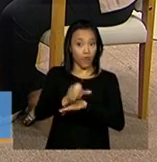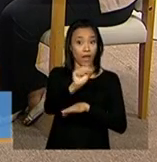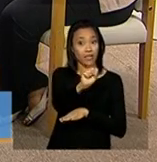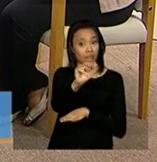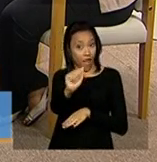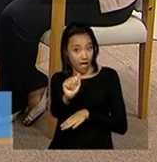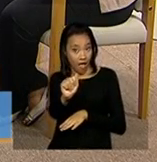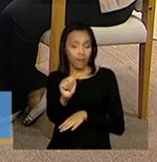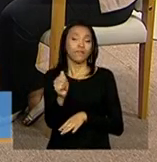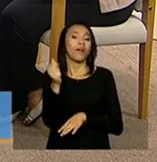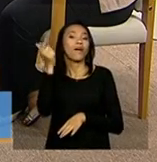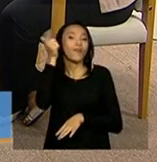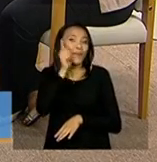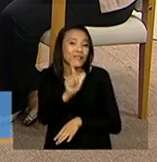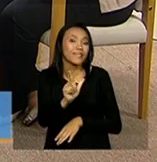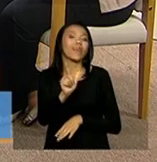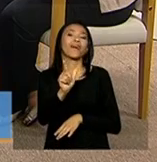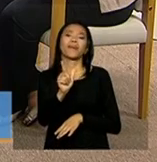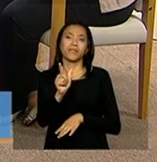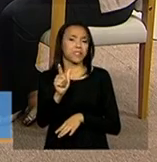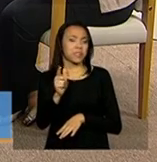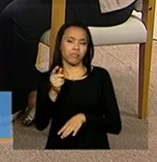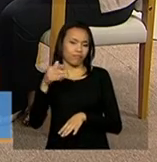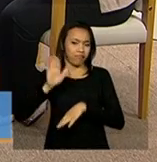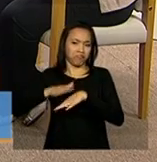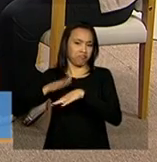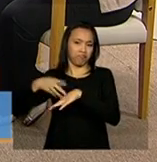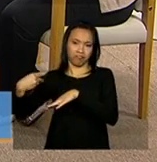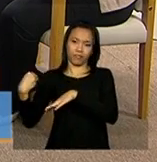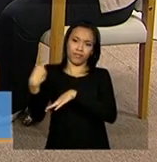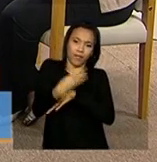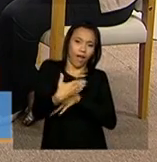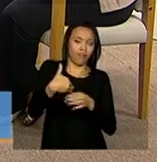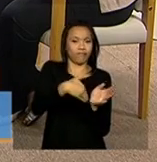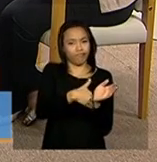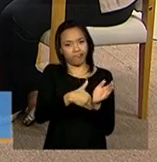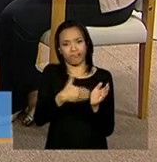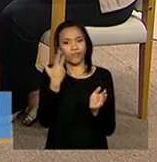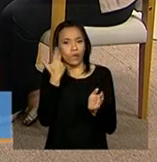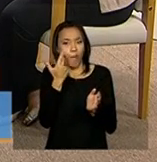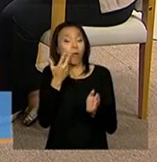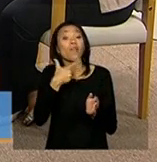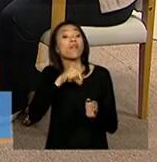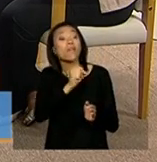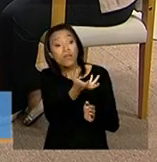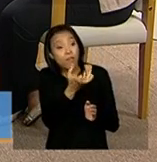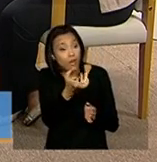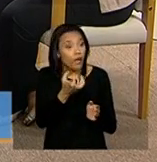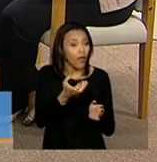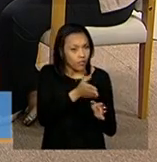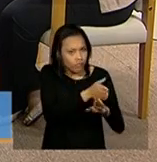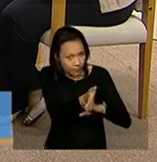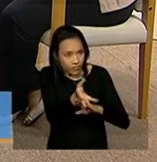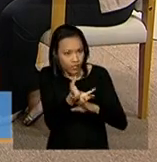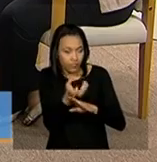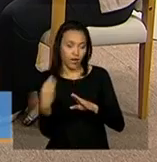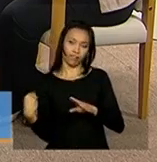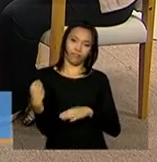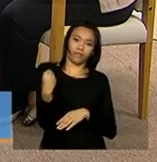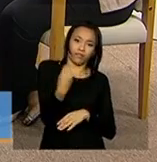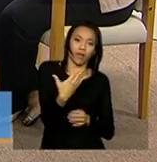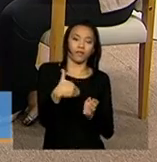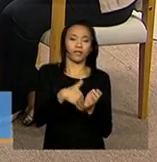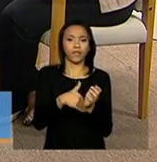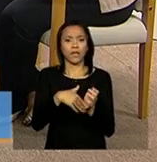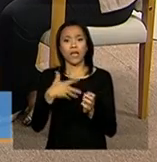eles conseguem fazer essa gestão sem nenhum problema. Lá mesmo. Eles precisam verificar, ver quem eles querem conceder o acesso. A equipe que